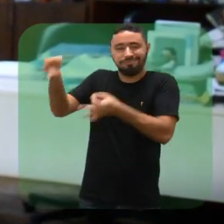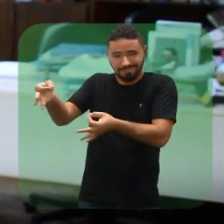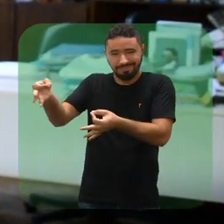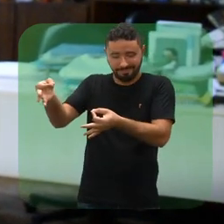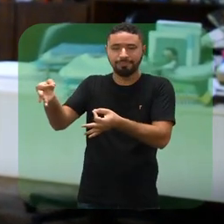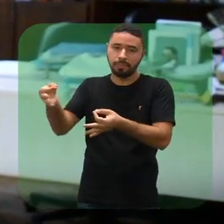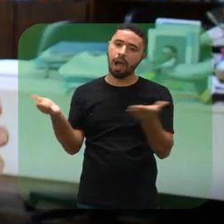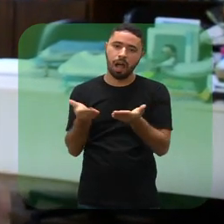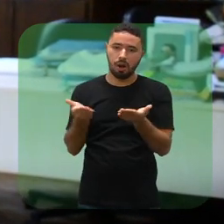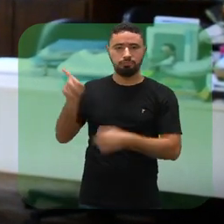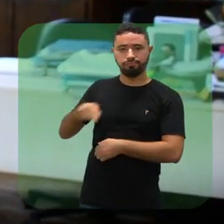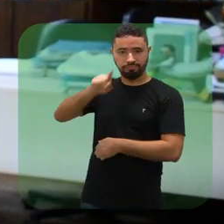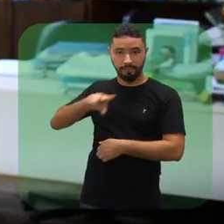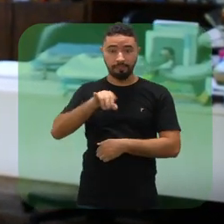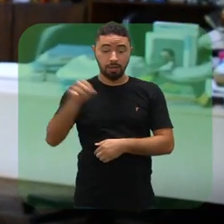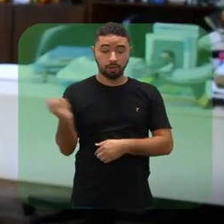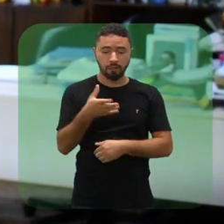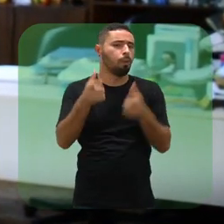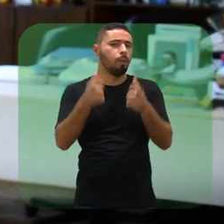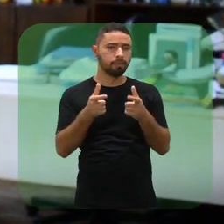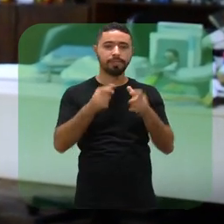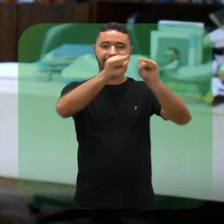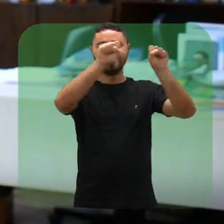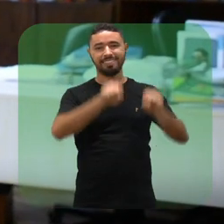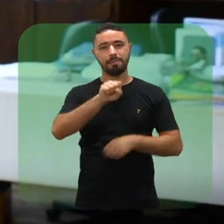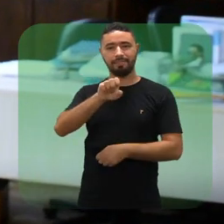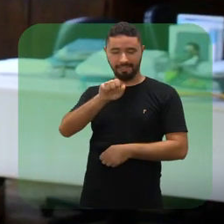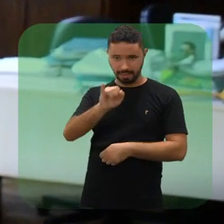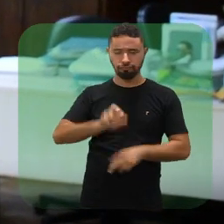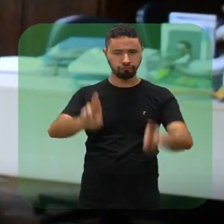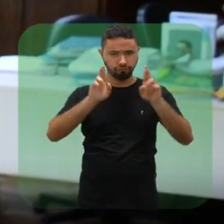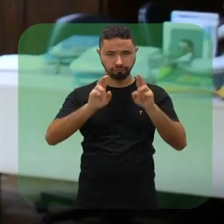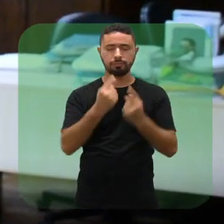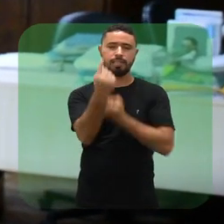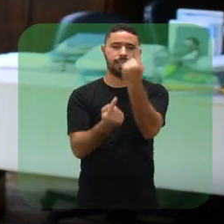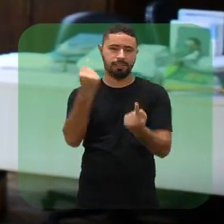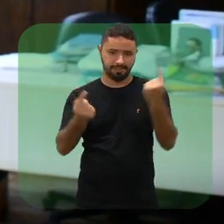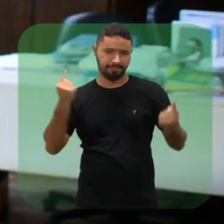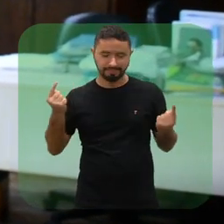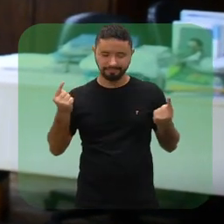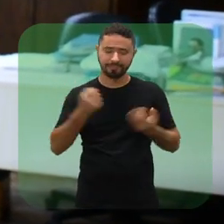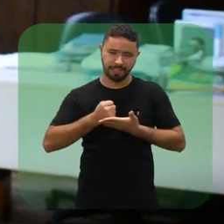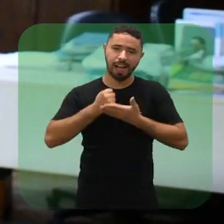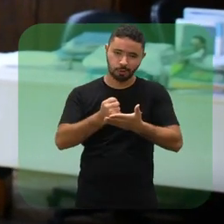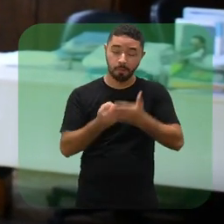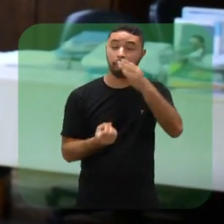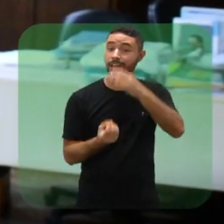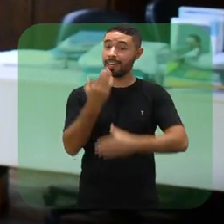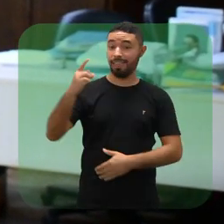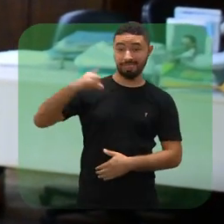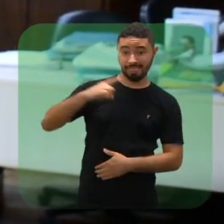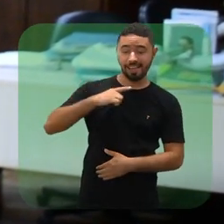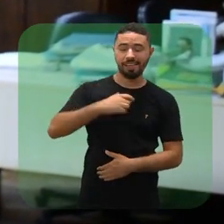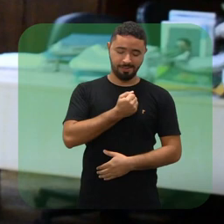requerimentos ou processos físicos, acontecerá pelo sistema. Então, contamos com cada um e com cada uma para a